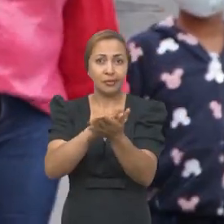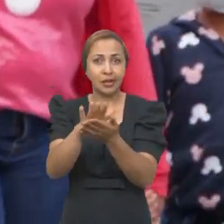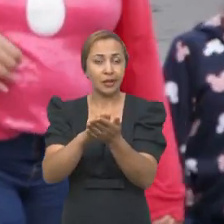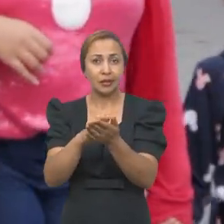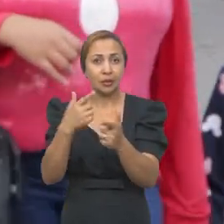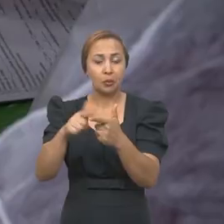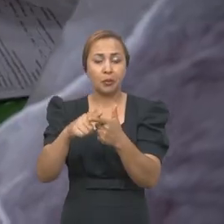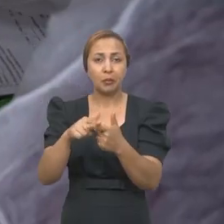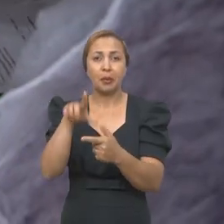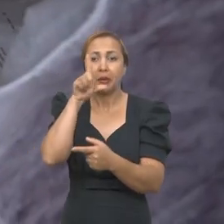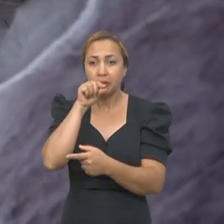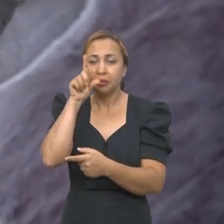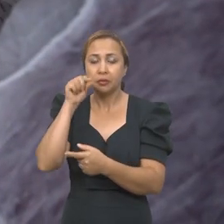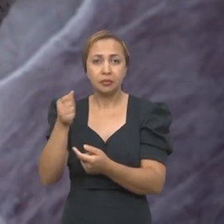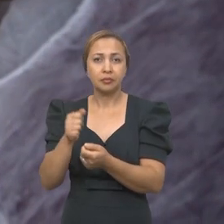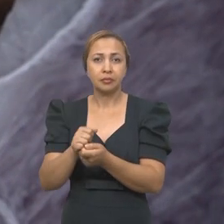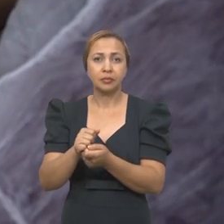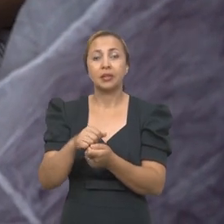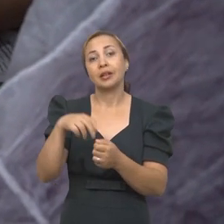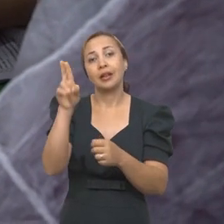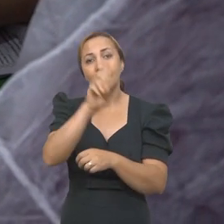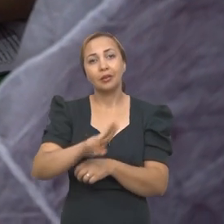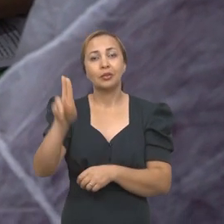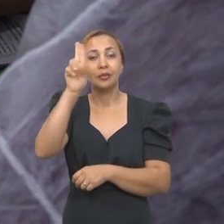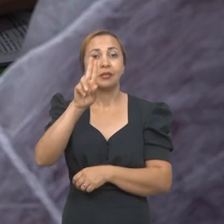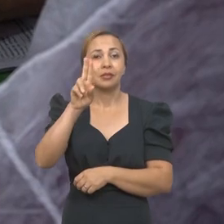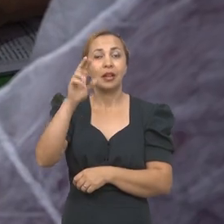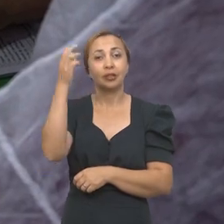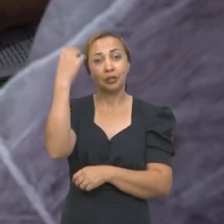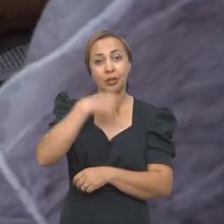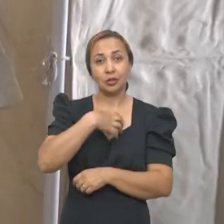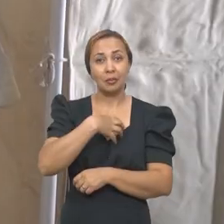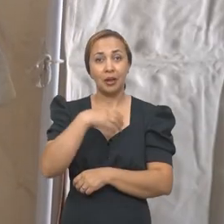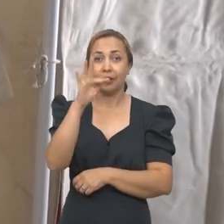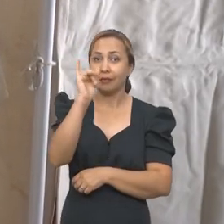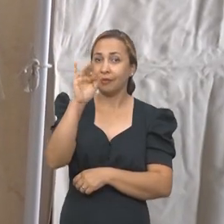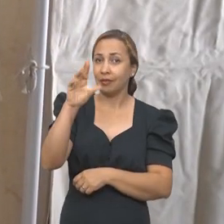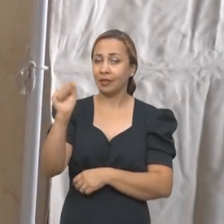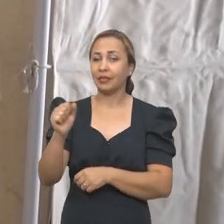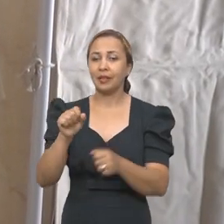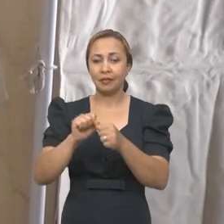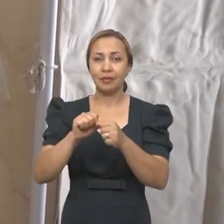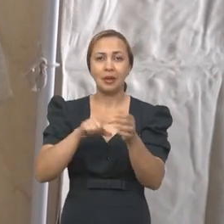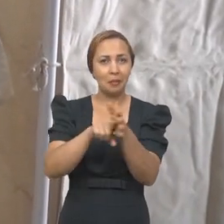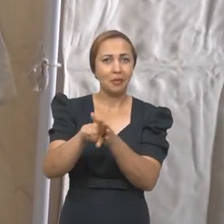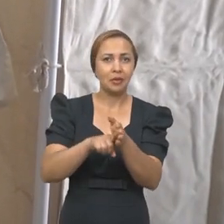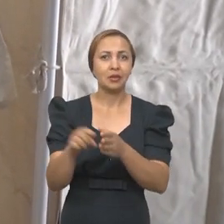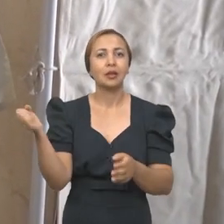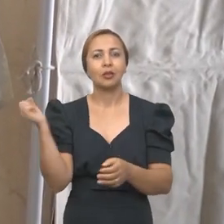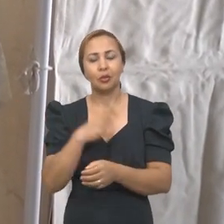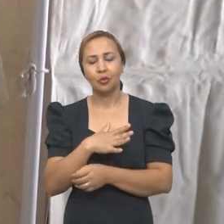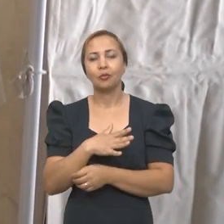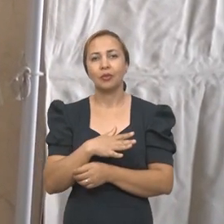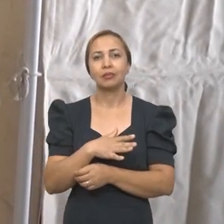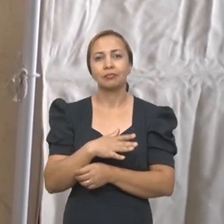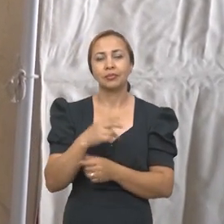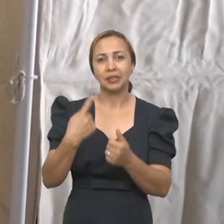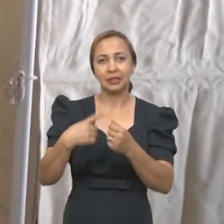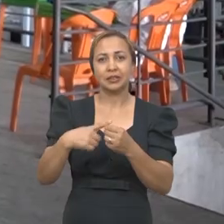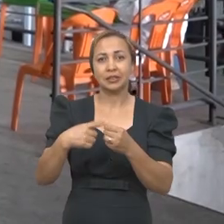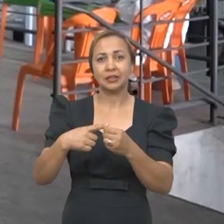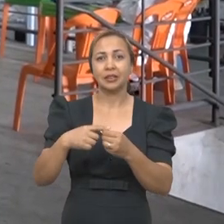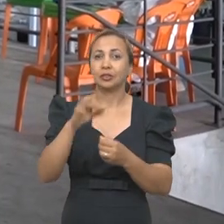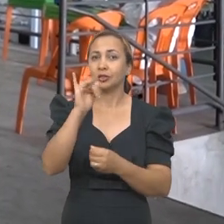pesquisadores da Universidade Estadual de Feira de Santana e da Fiocruz a realizarem uma pesquisa inédita em Feira de